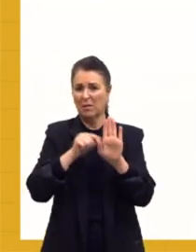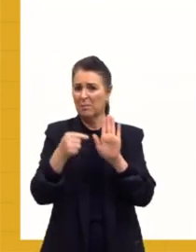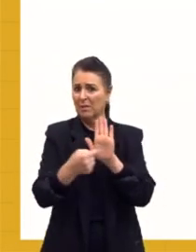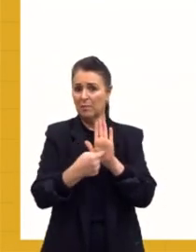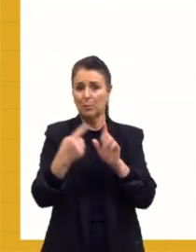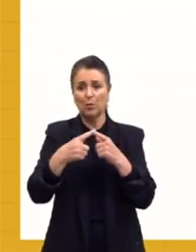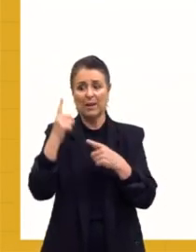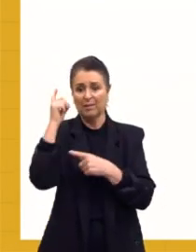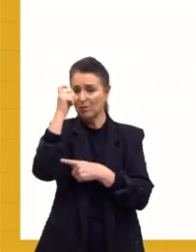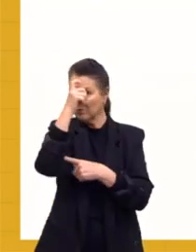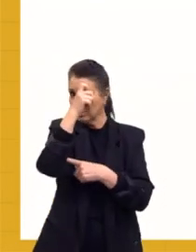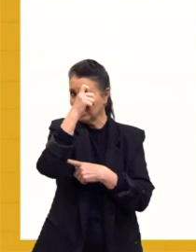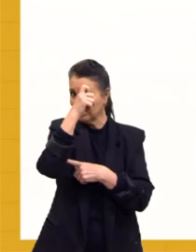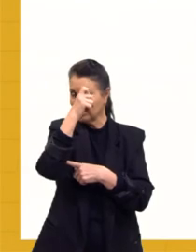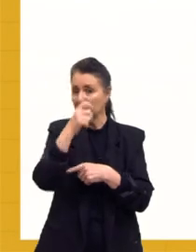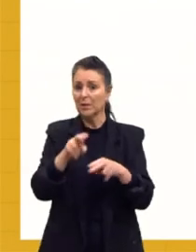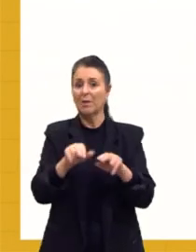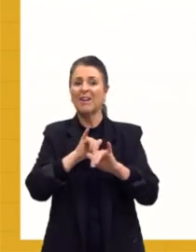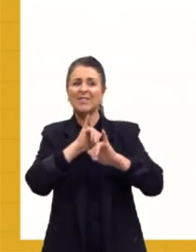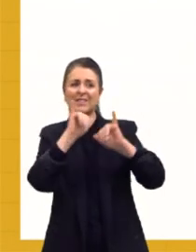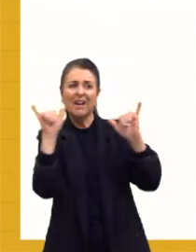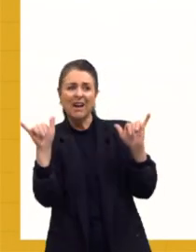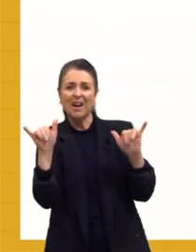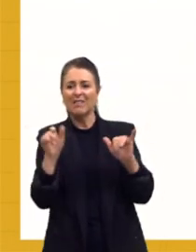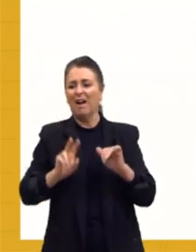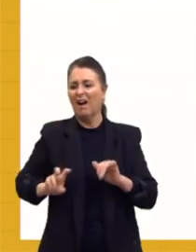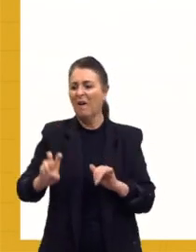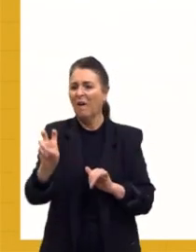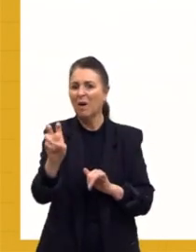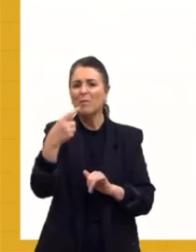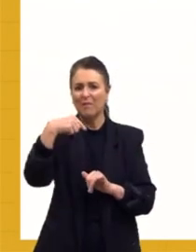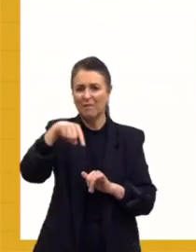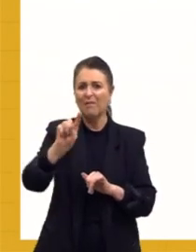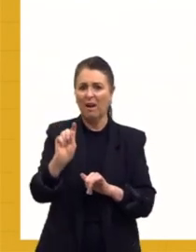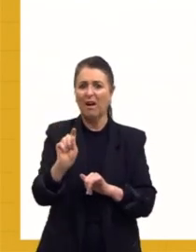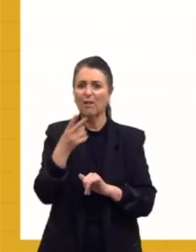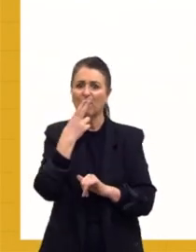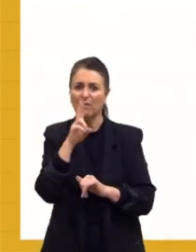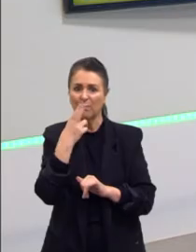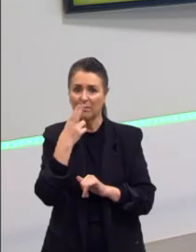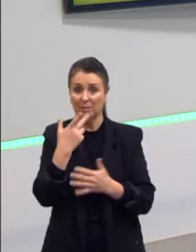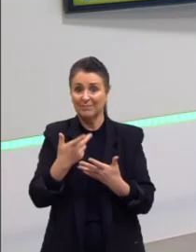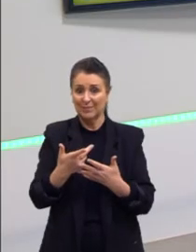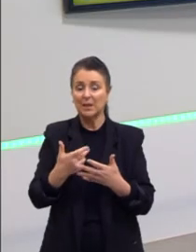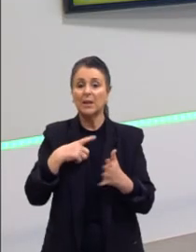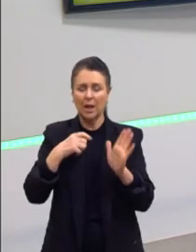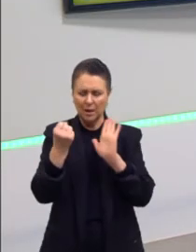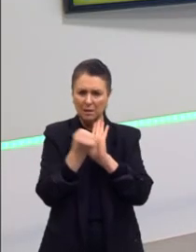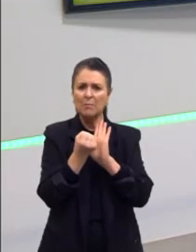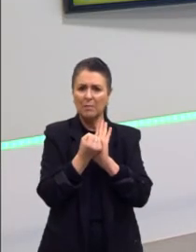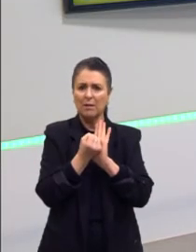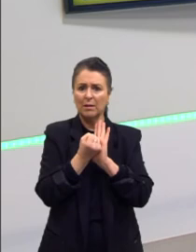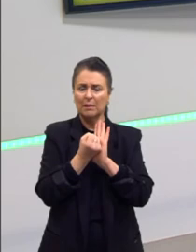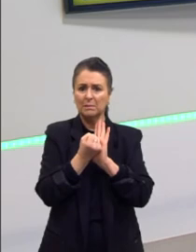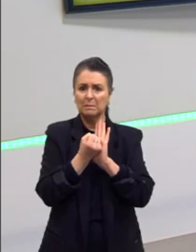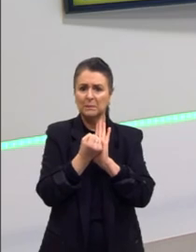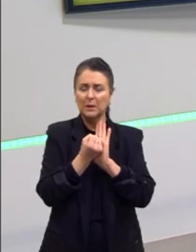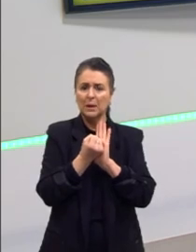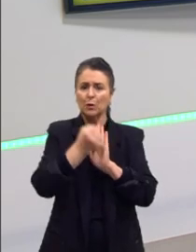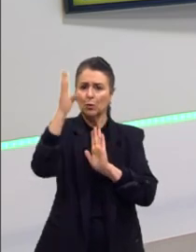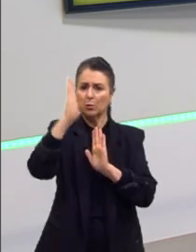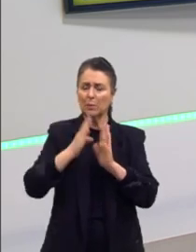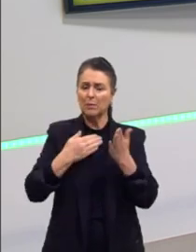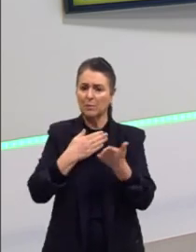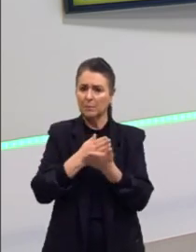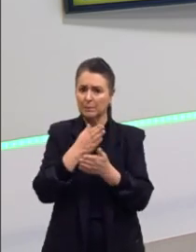cobra ia fumar e estava, inclusive, no logo das forças brasileiras. E o Brasil, em contraparte, naquela reunião